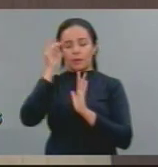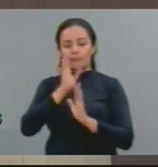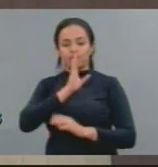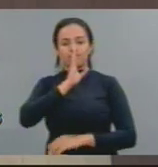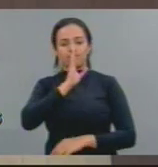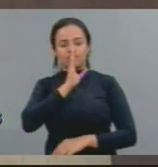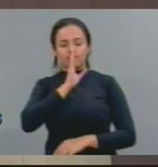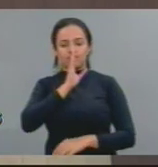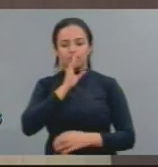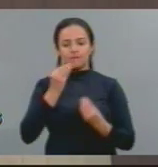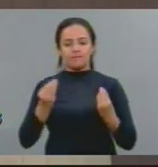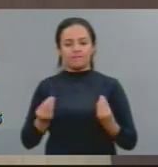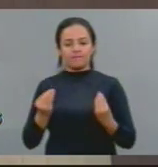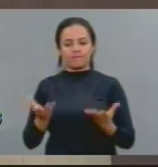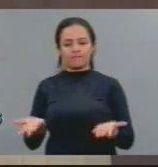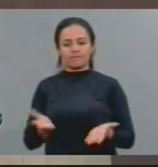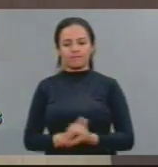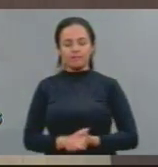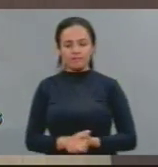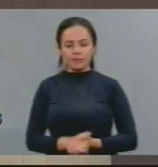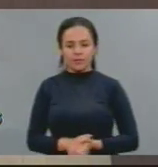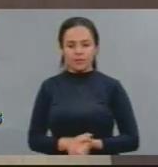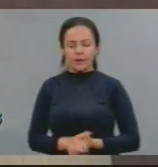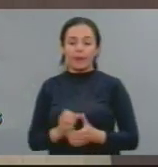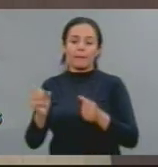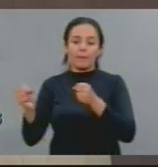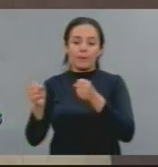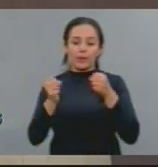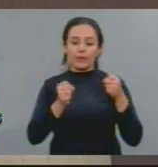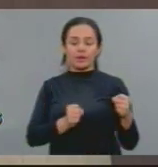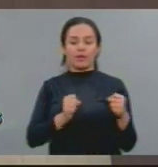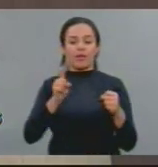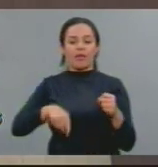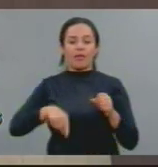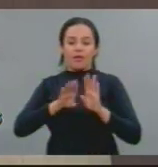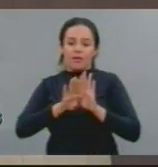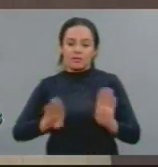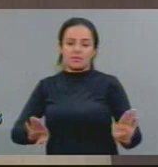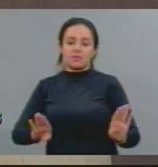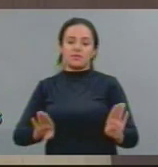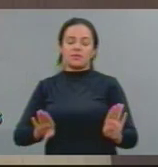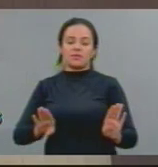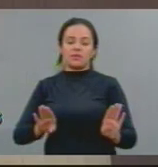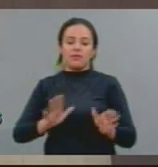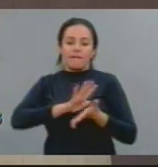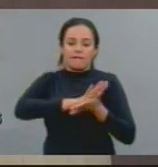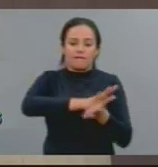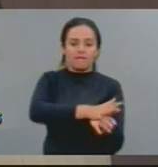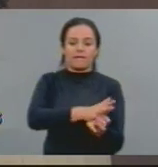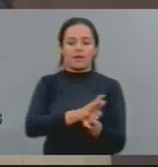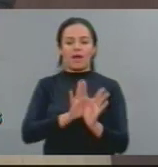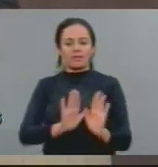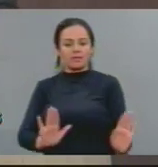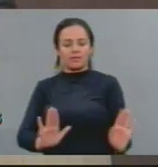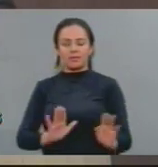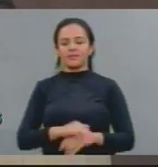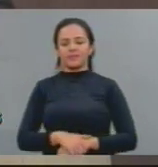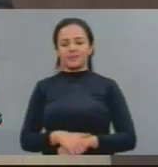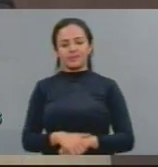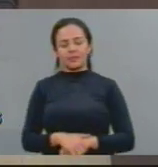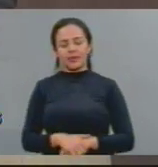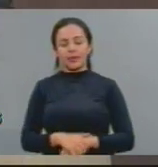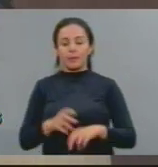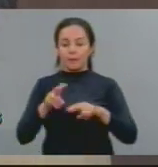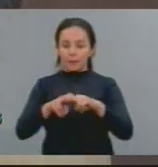firmes diante da pressão. O poder é assim. Ele quer capturar ou quer esmagar. Portanto, eu queria aqui dizer